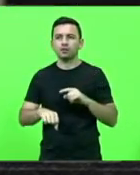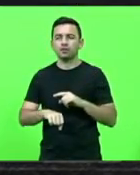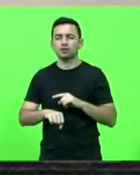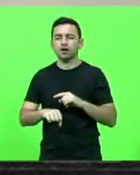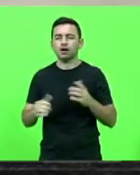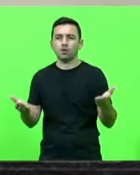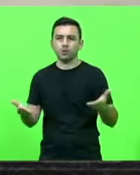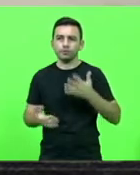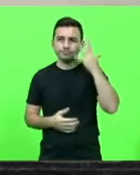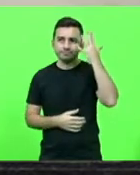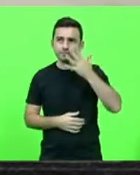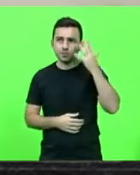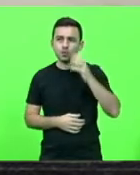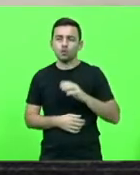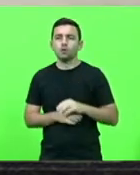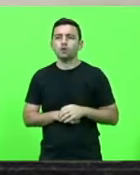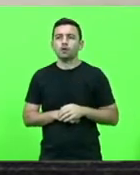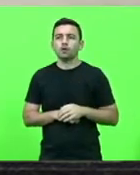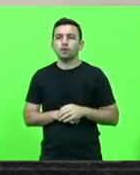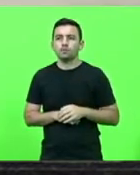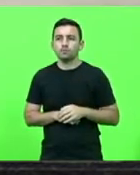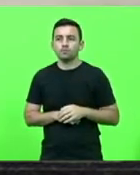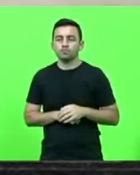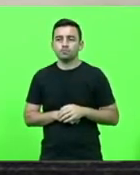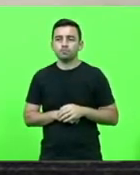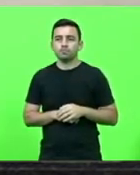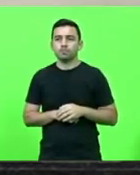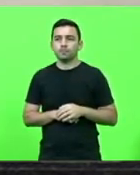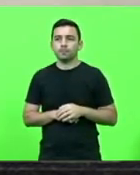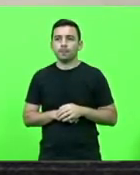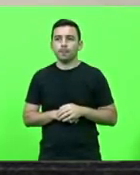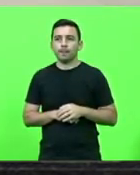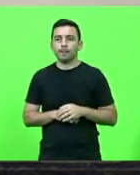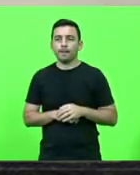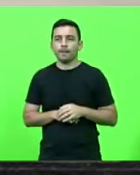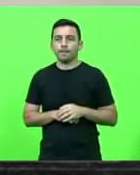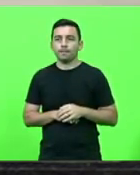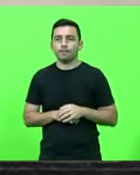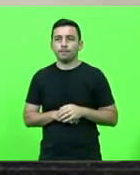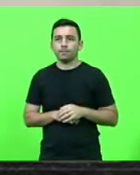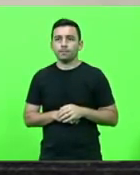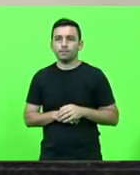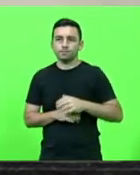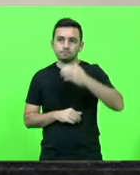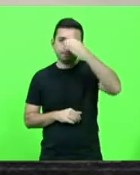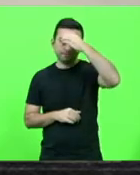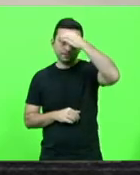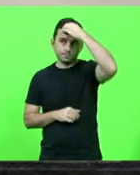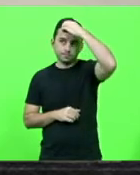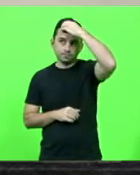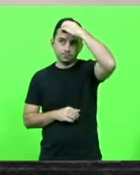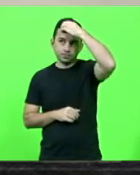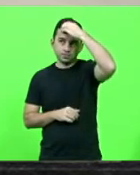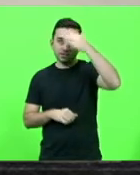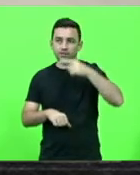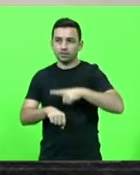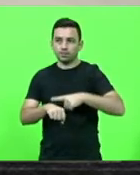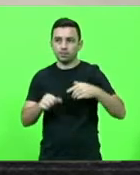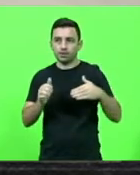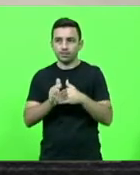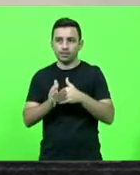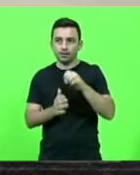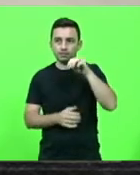Onir Mocelin vossa excelência terá o tempo de até dez minutos